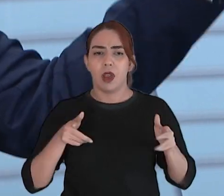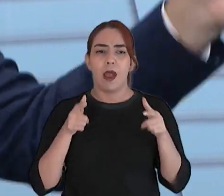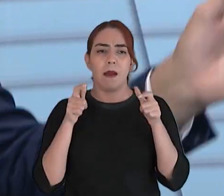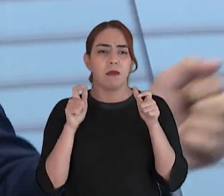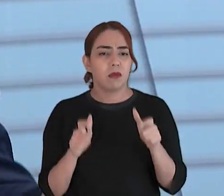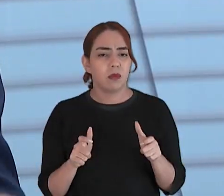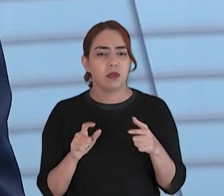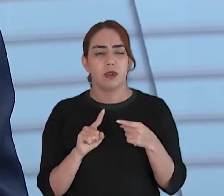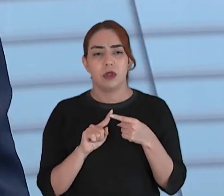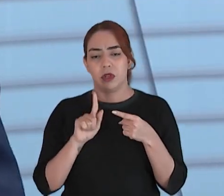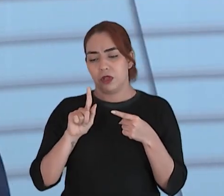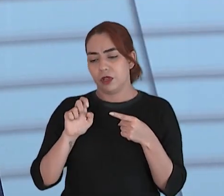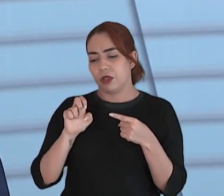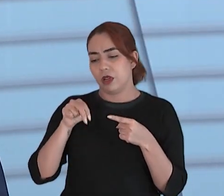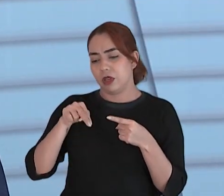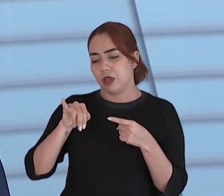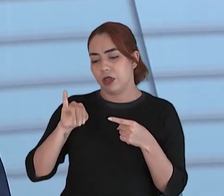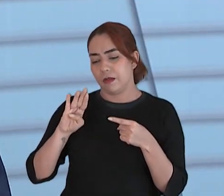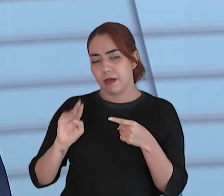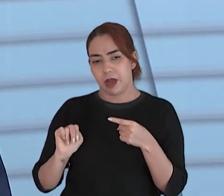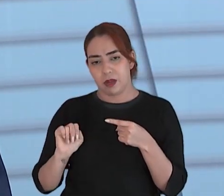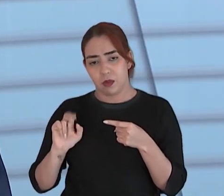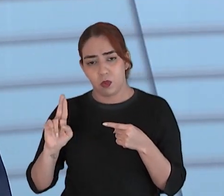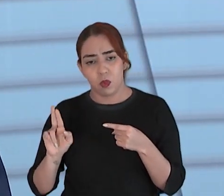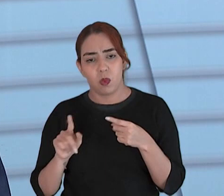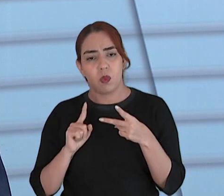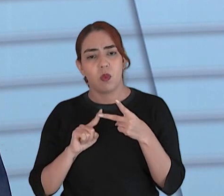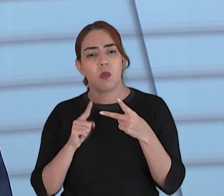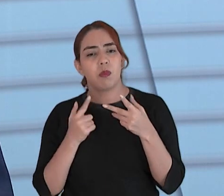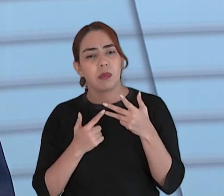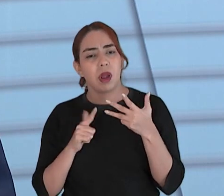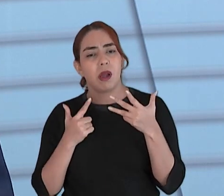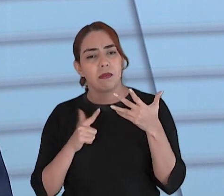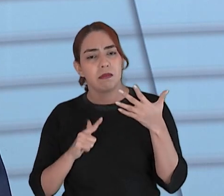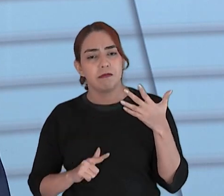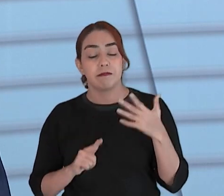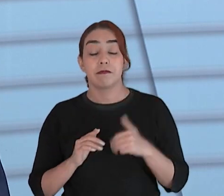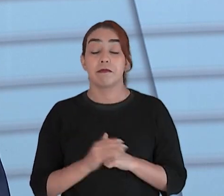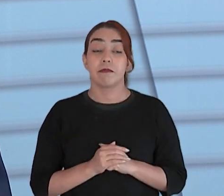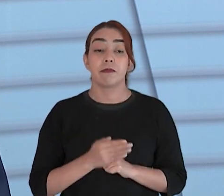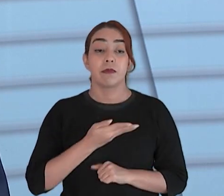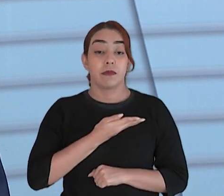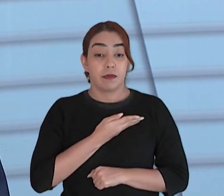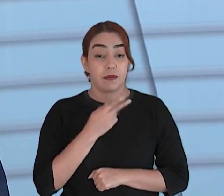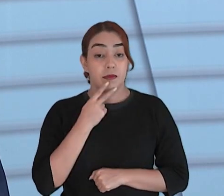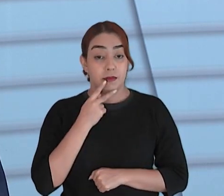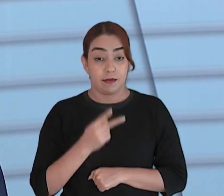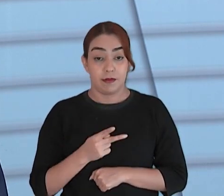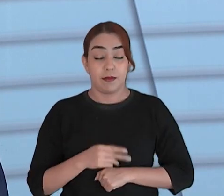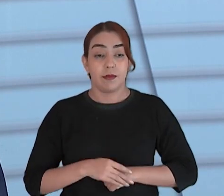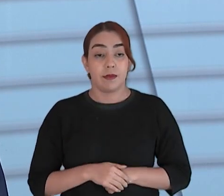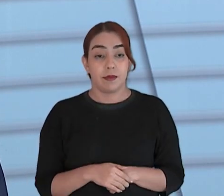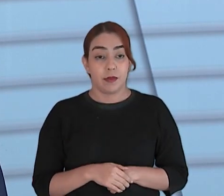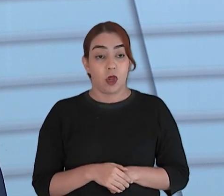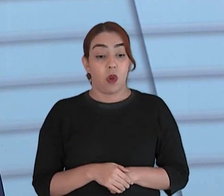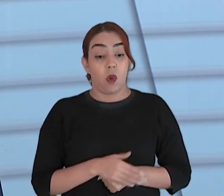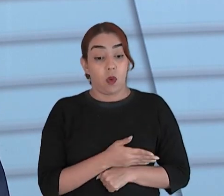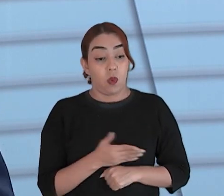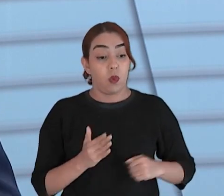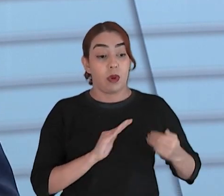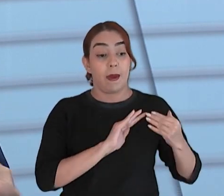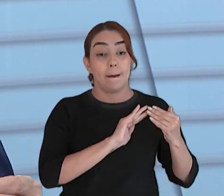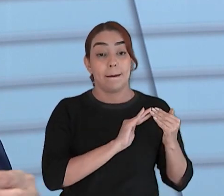aí foi em outros bairros aí esse meu amigo diz assim olha nós estamos entrando aqui numa periferia